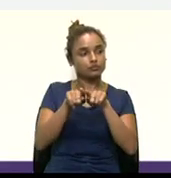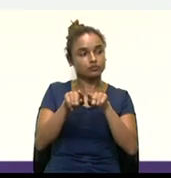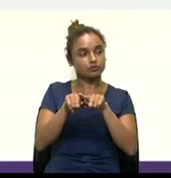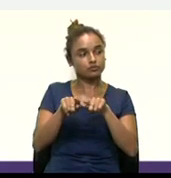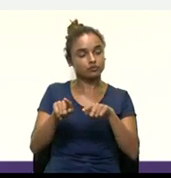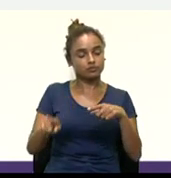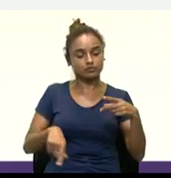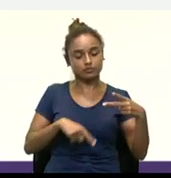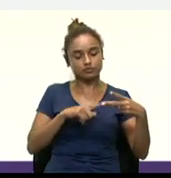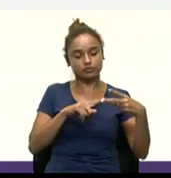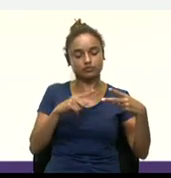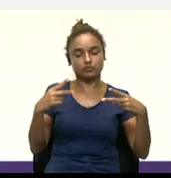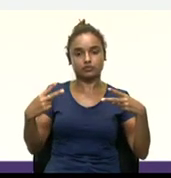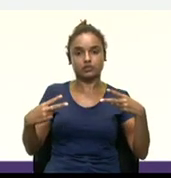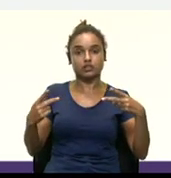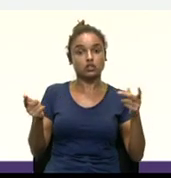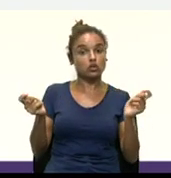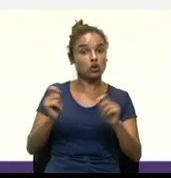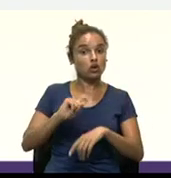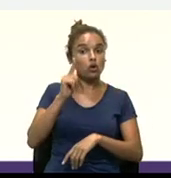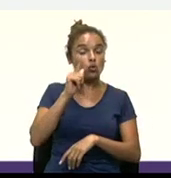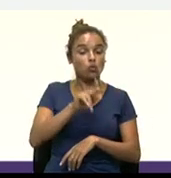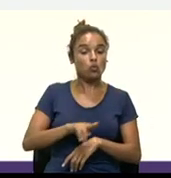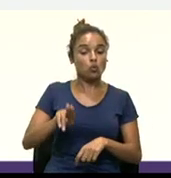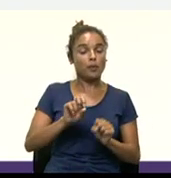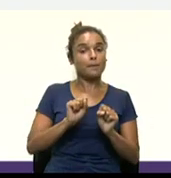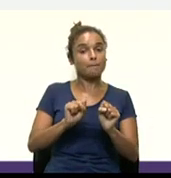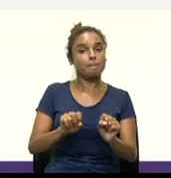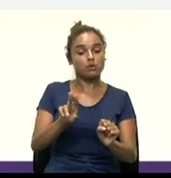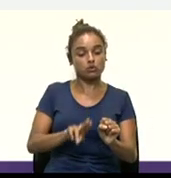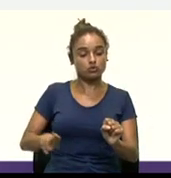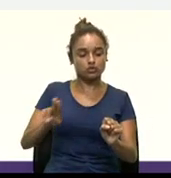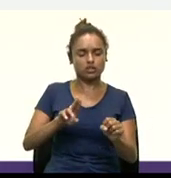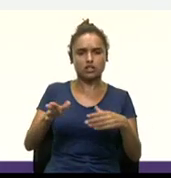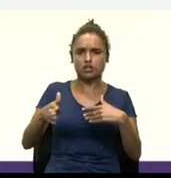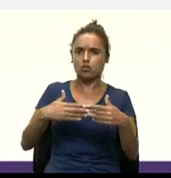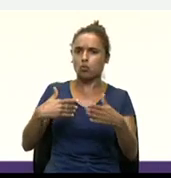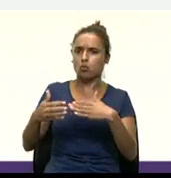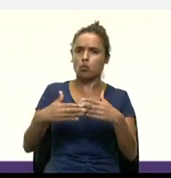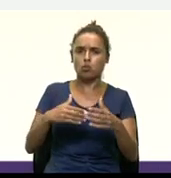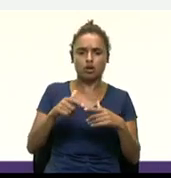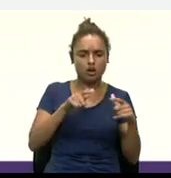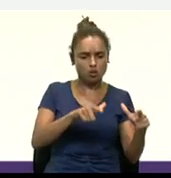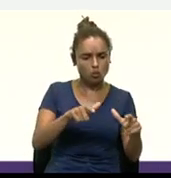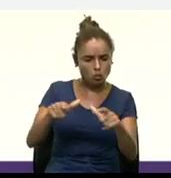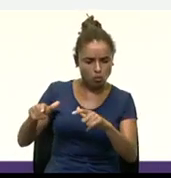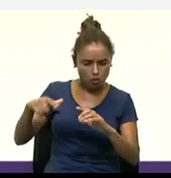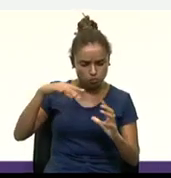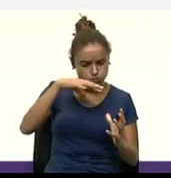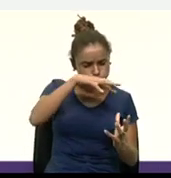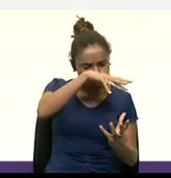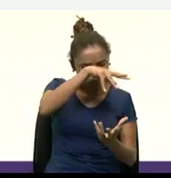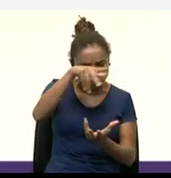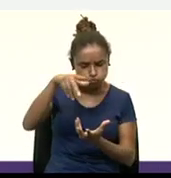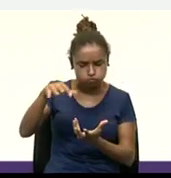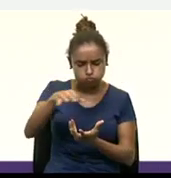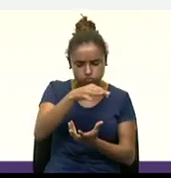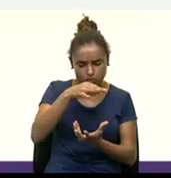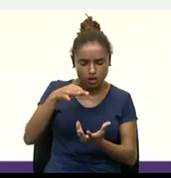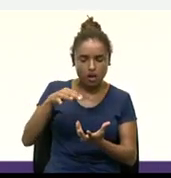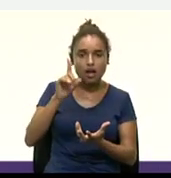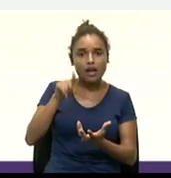vantagem. Pode ser usada em todos os países, ela é universal, já que a bitcoin é uma moeda